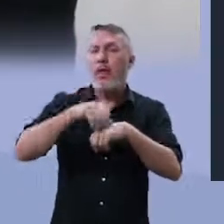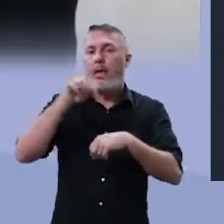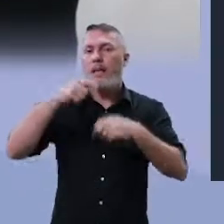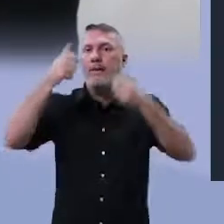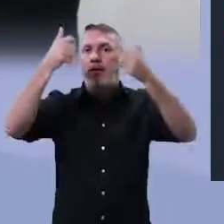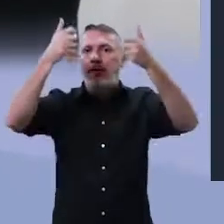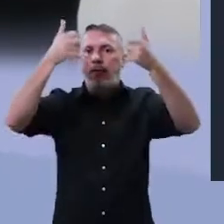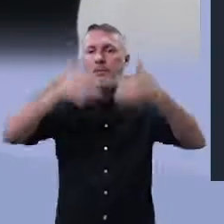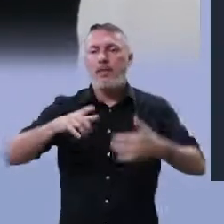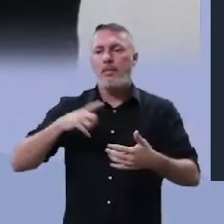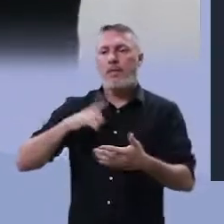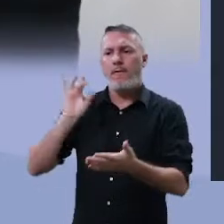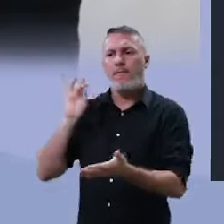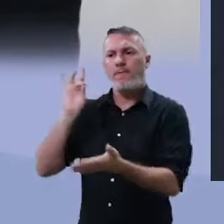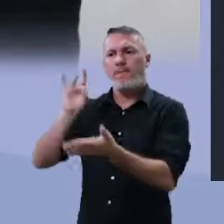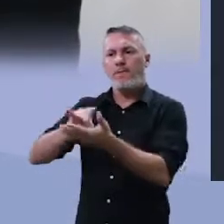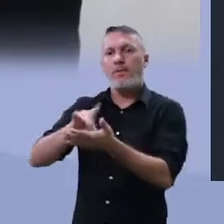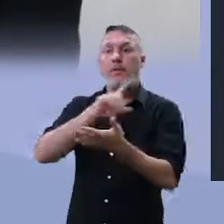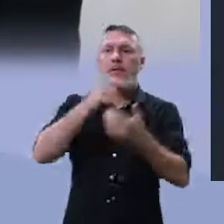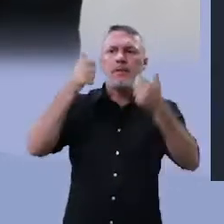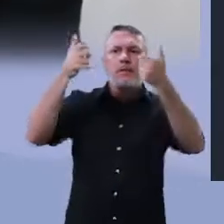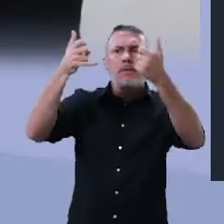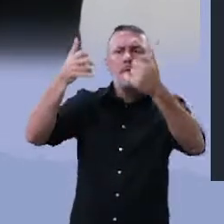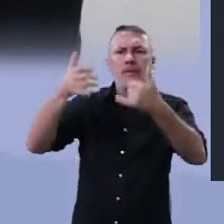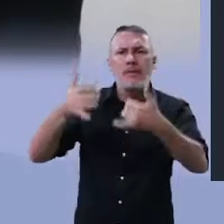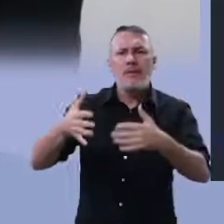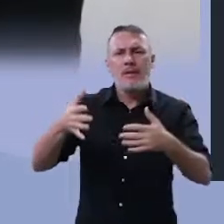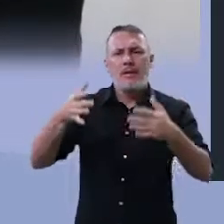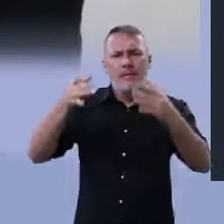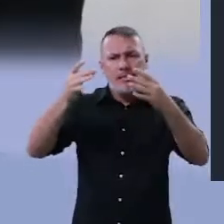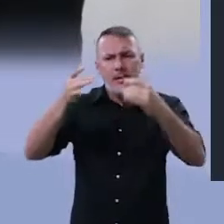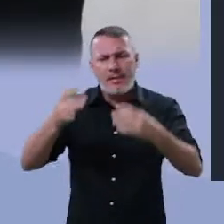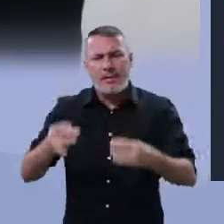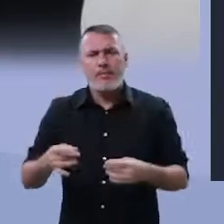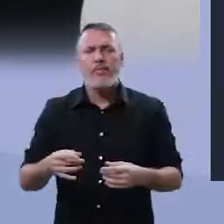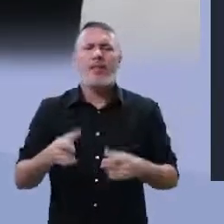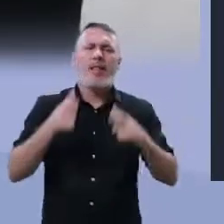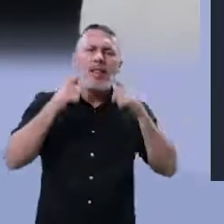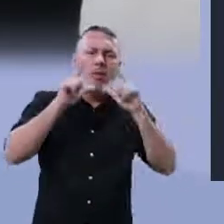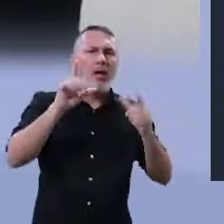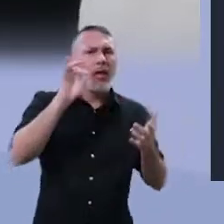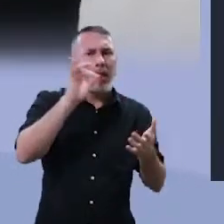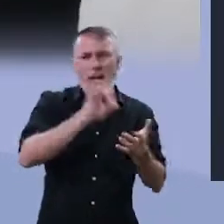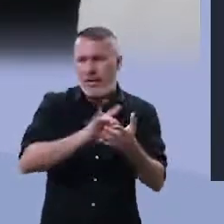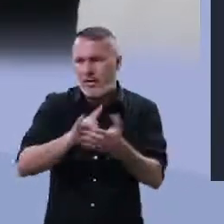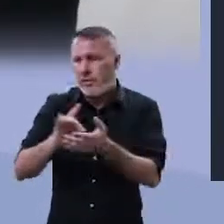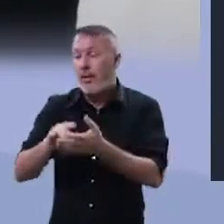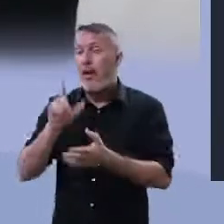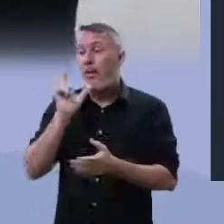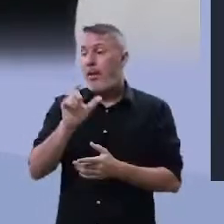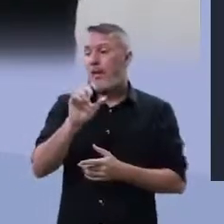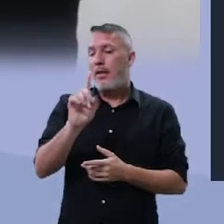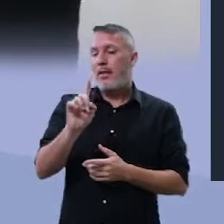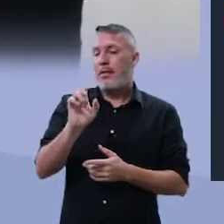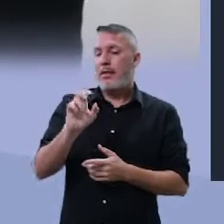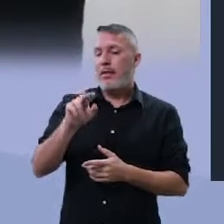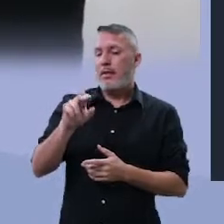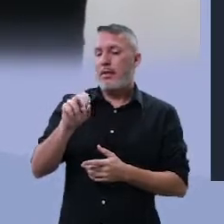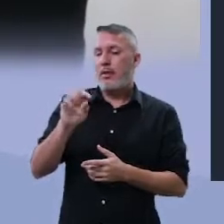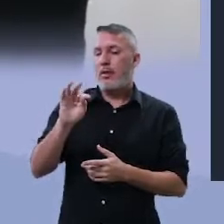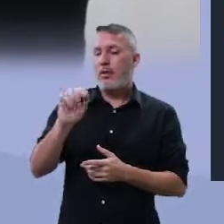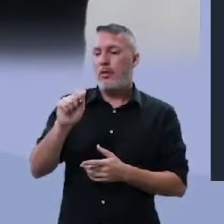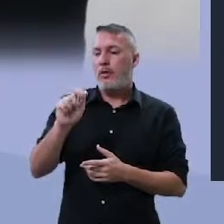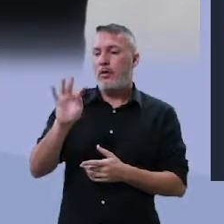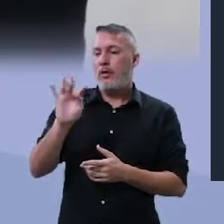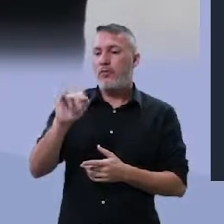explicar a realidade. A linguagem é real. Uma palavra denotativa,